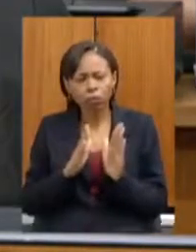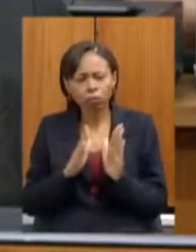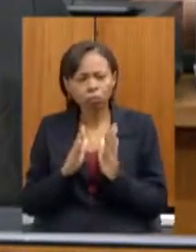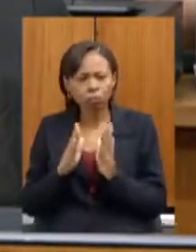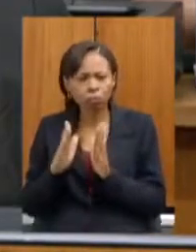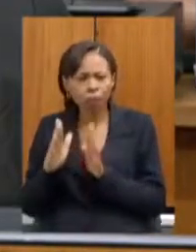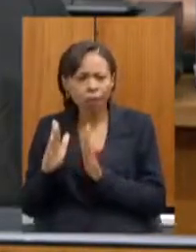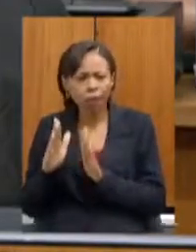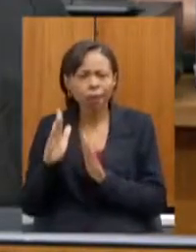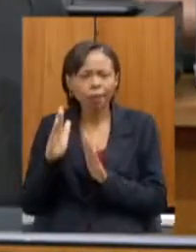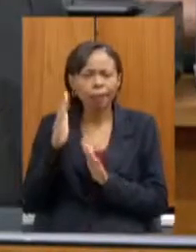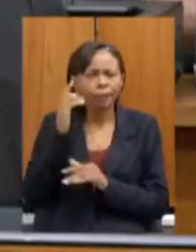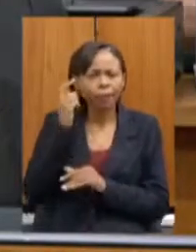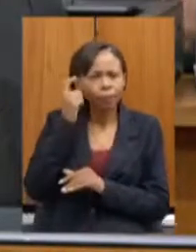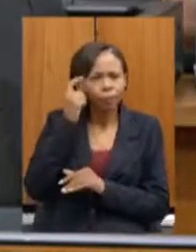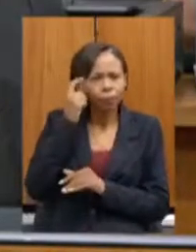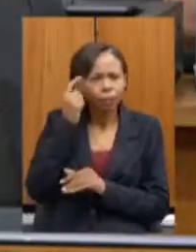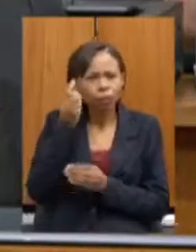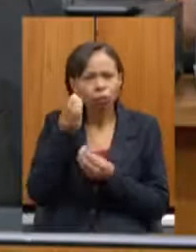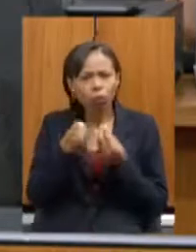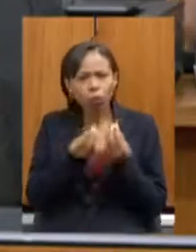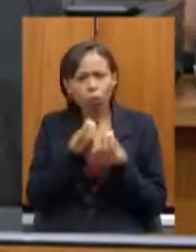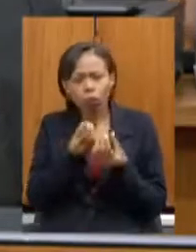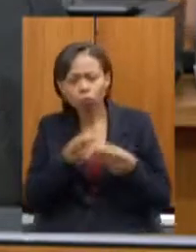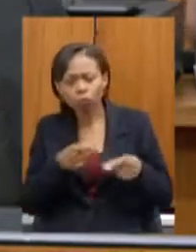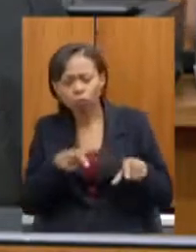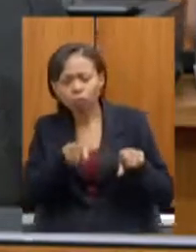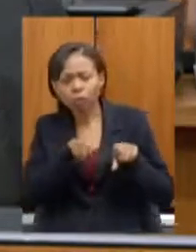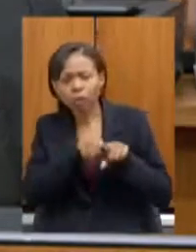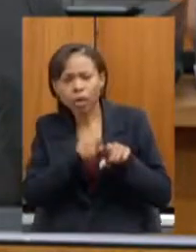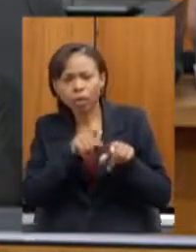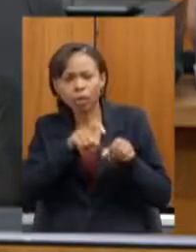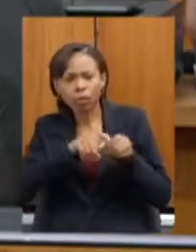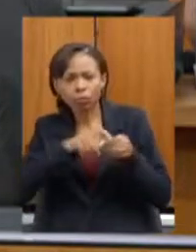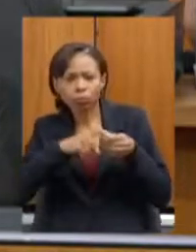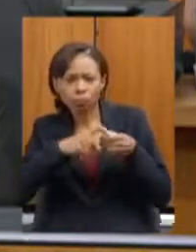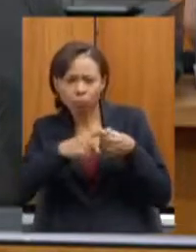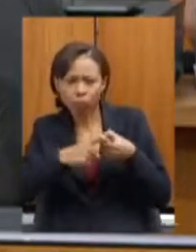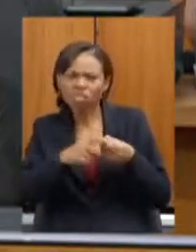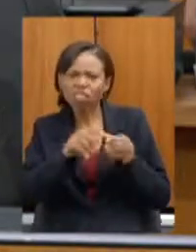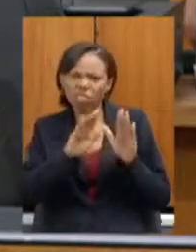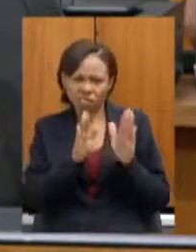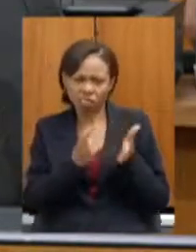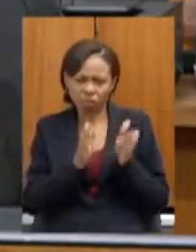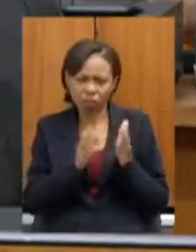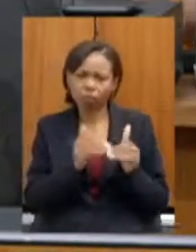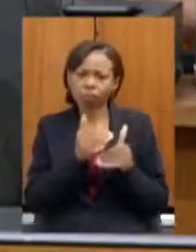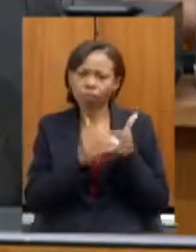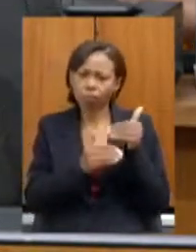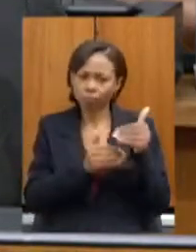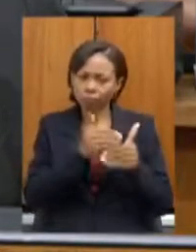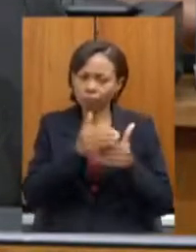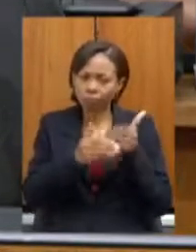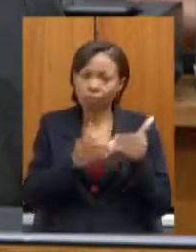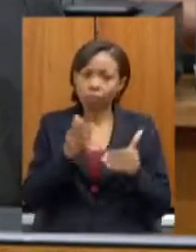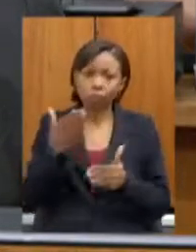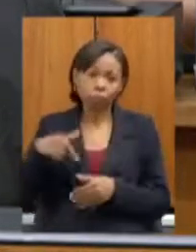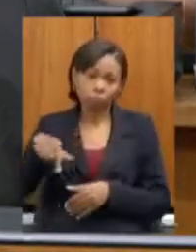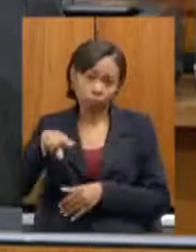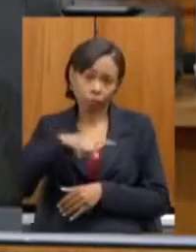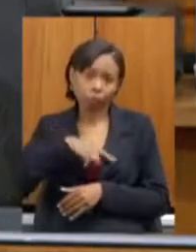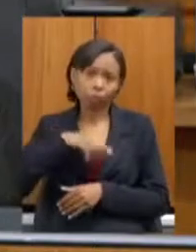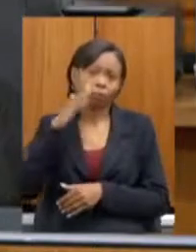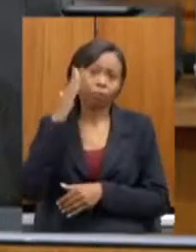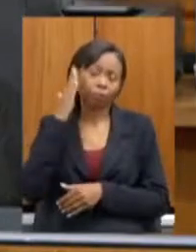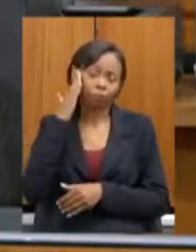pensando nas parcerias, como vem sendo feito, vem sendo desenvolvido, nós sabemos que isso